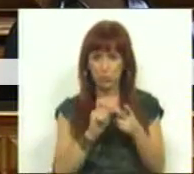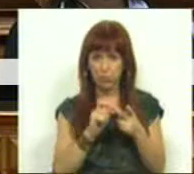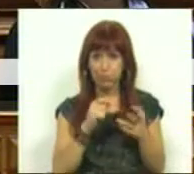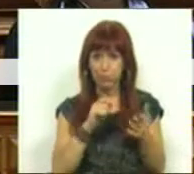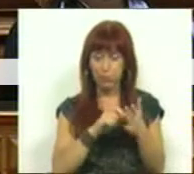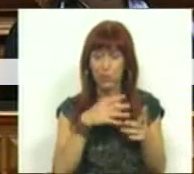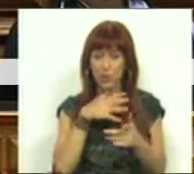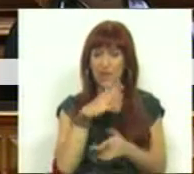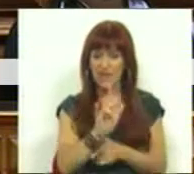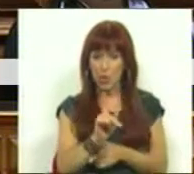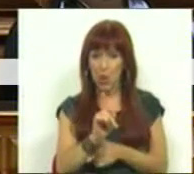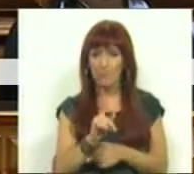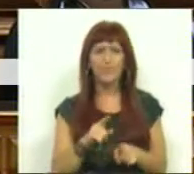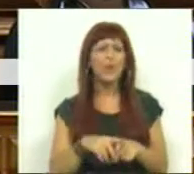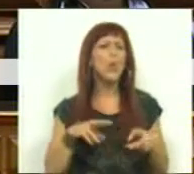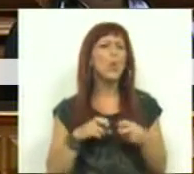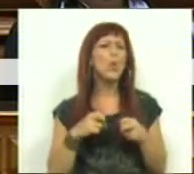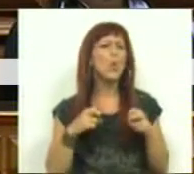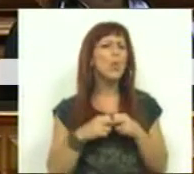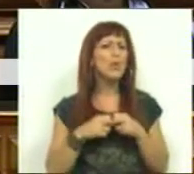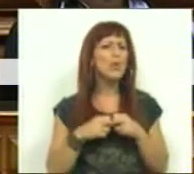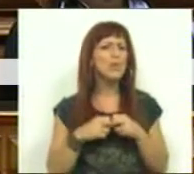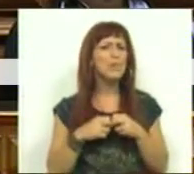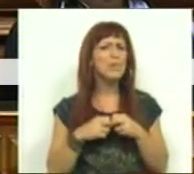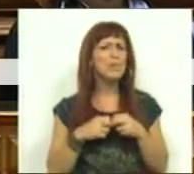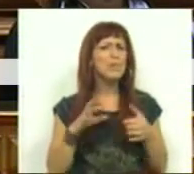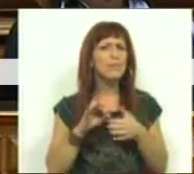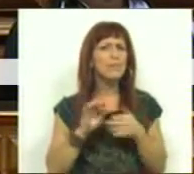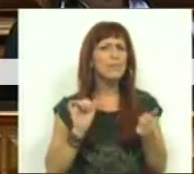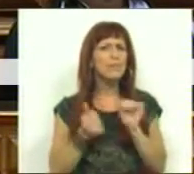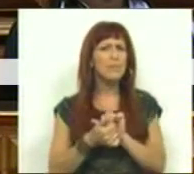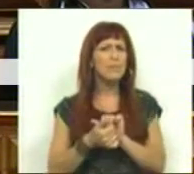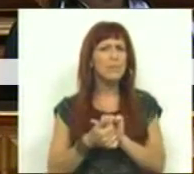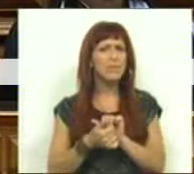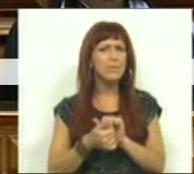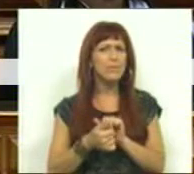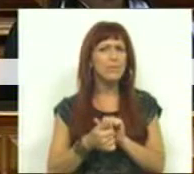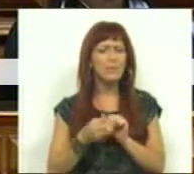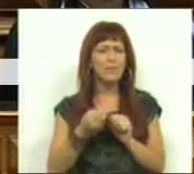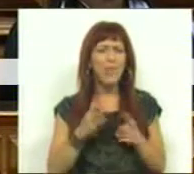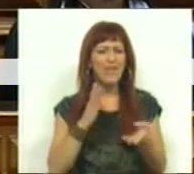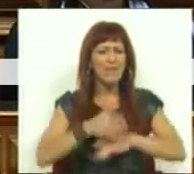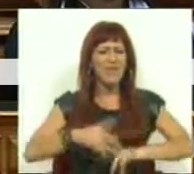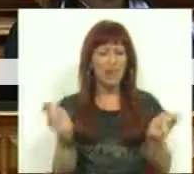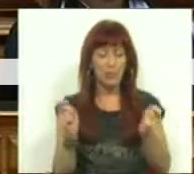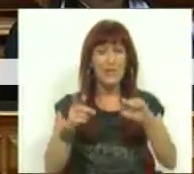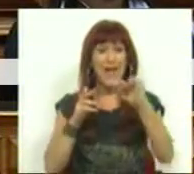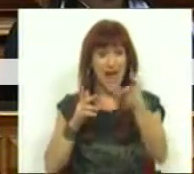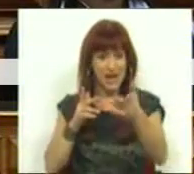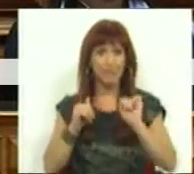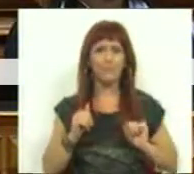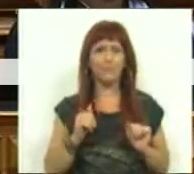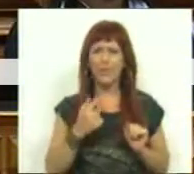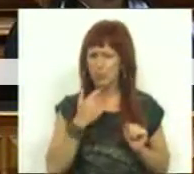que queria referir é o problema da indução do consumo pela publicidade. E aí,